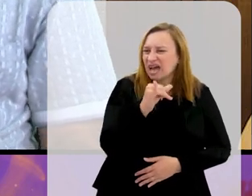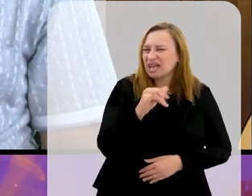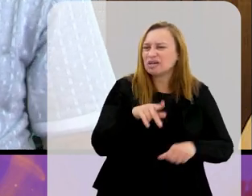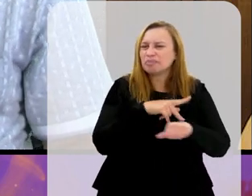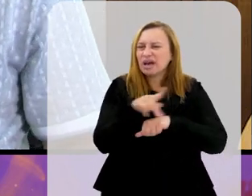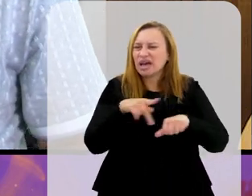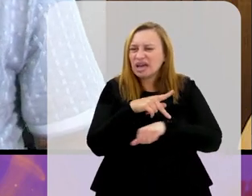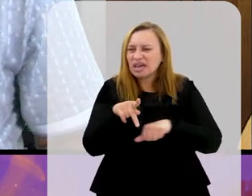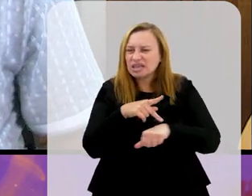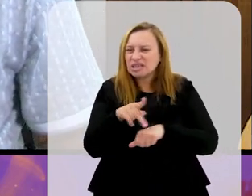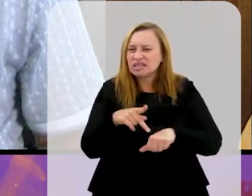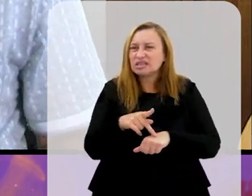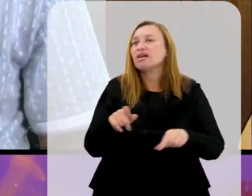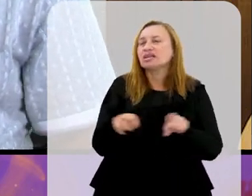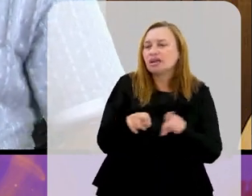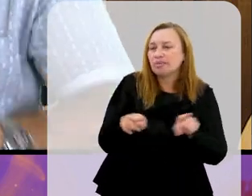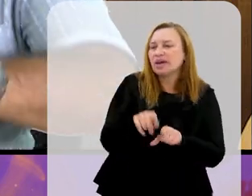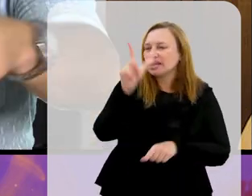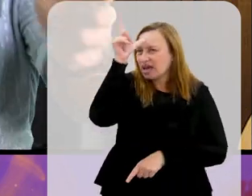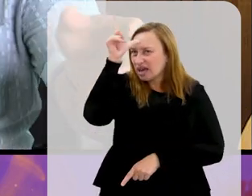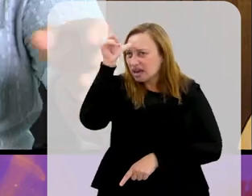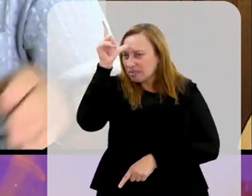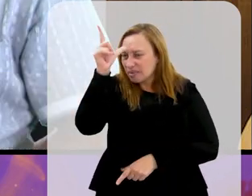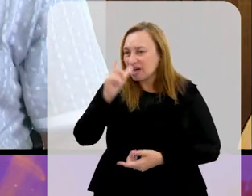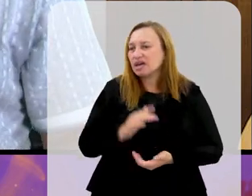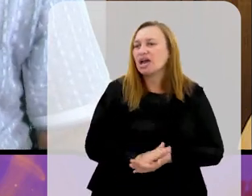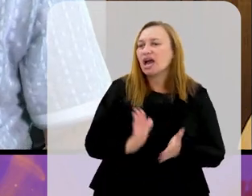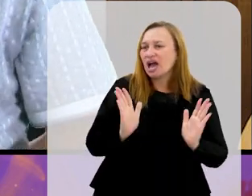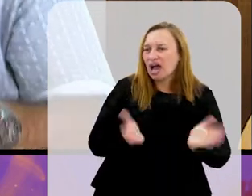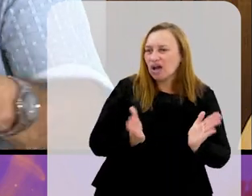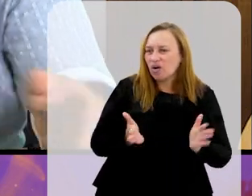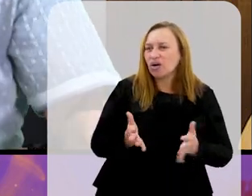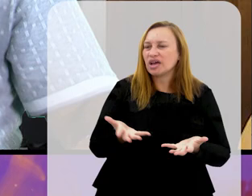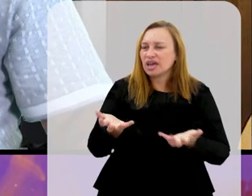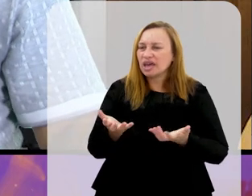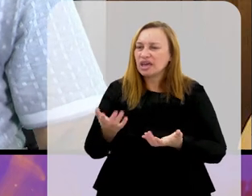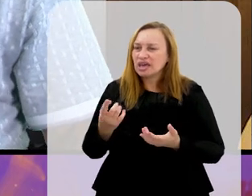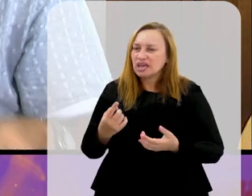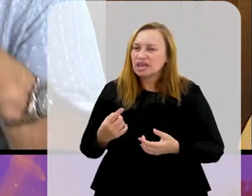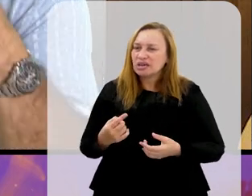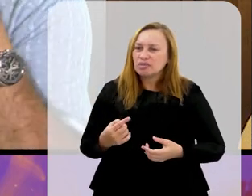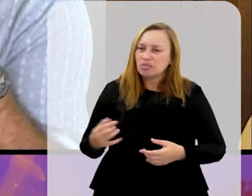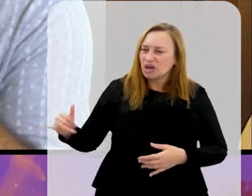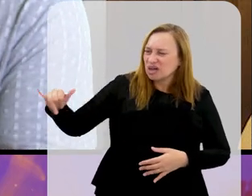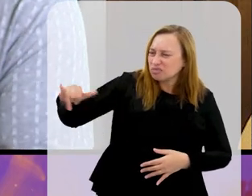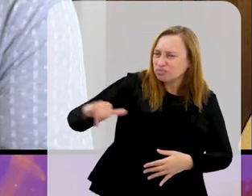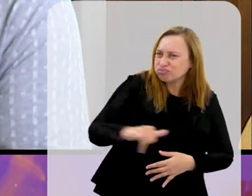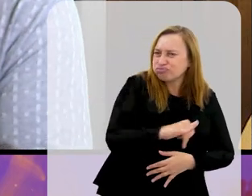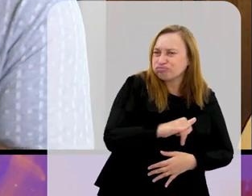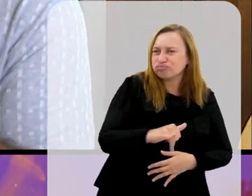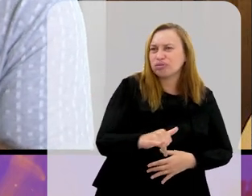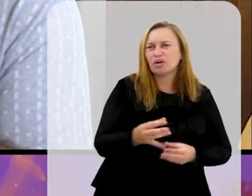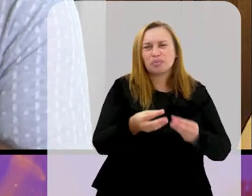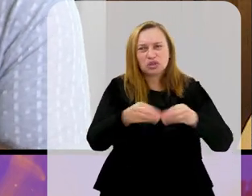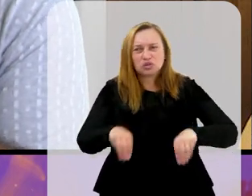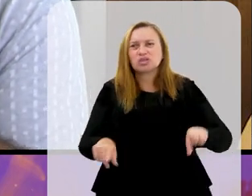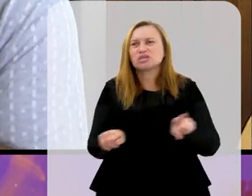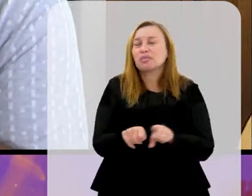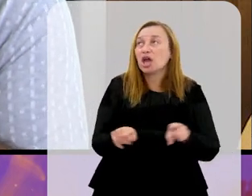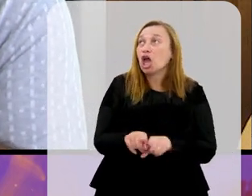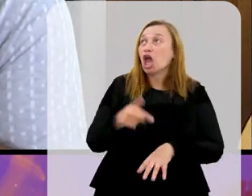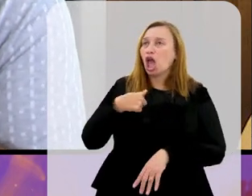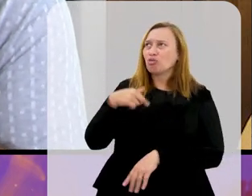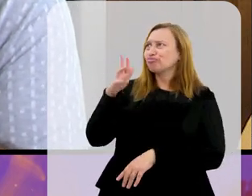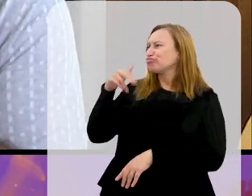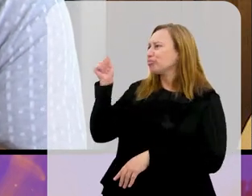colocou também o Herta Berlim na Alemanha. Se mete no campo da aviação, também não dá certo. Olha, eu vou dizer para você, Heraldo. Eu